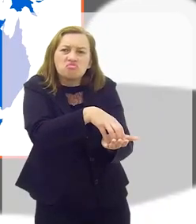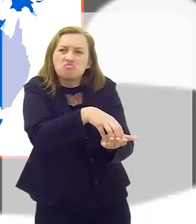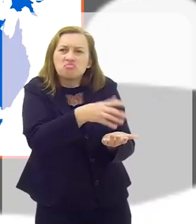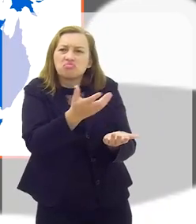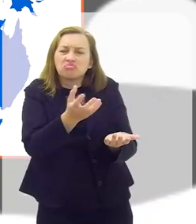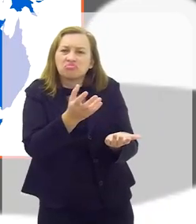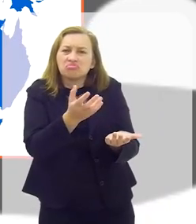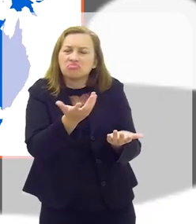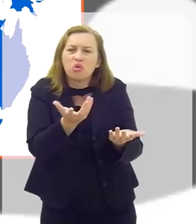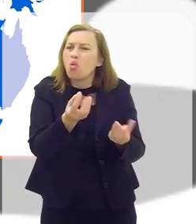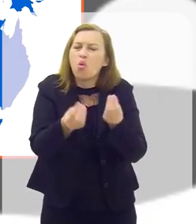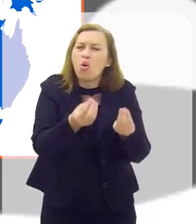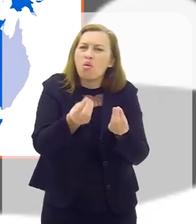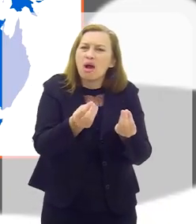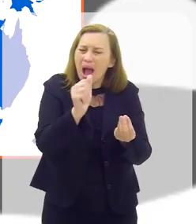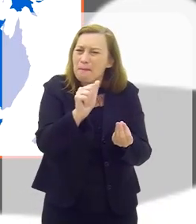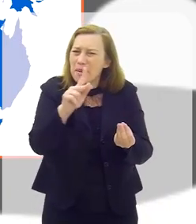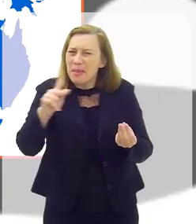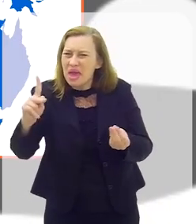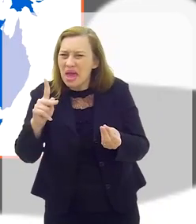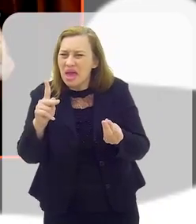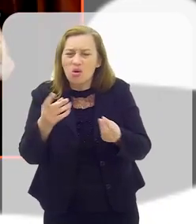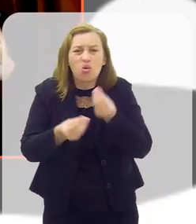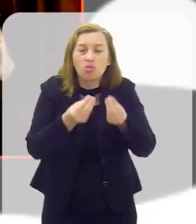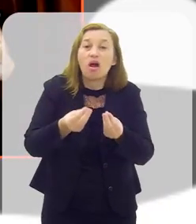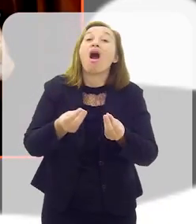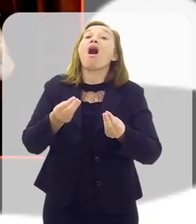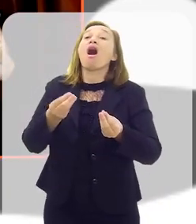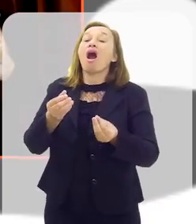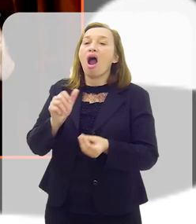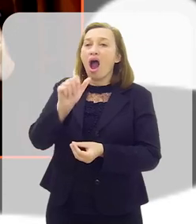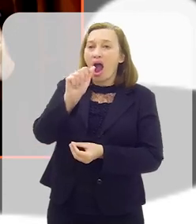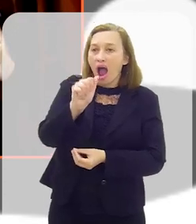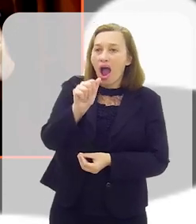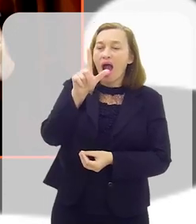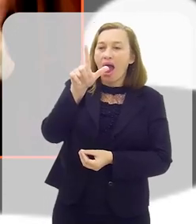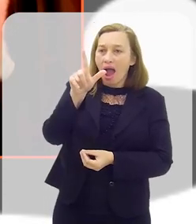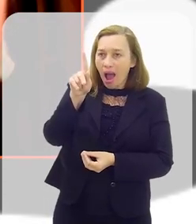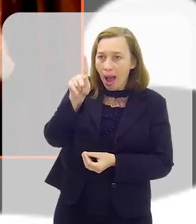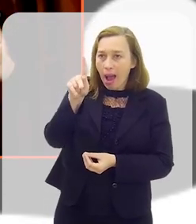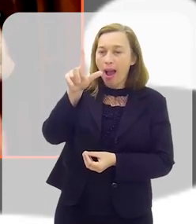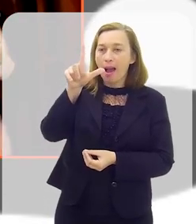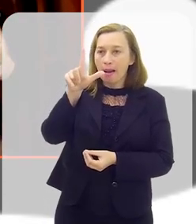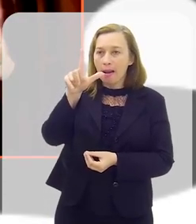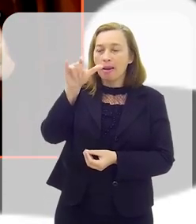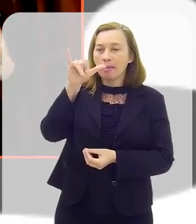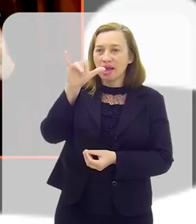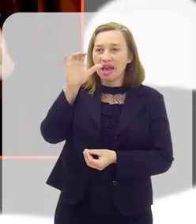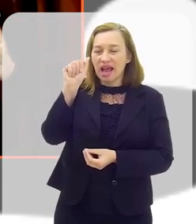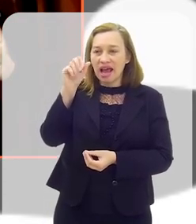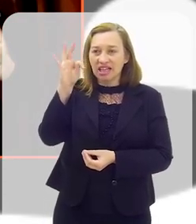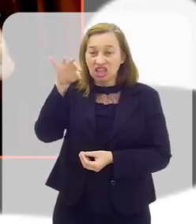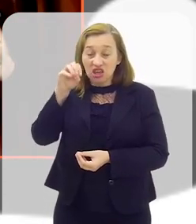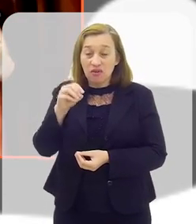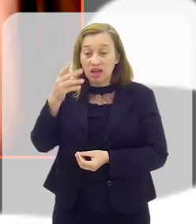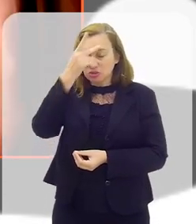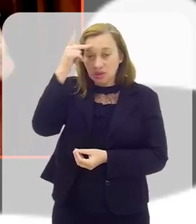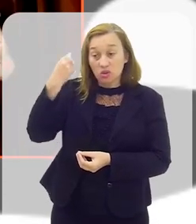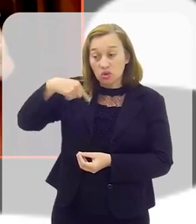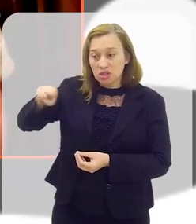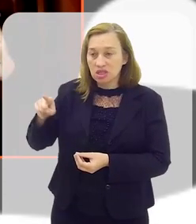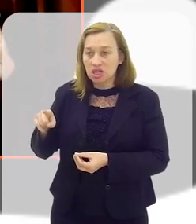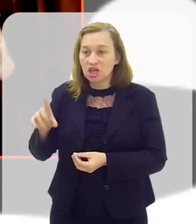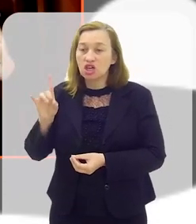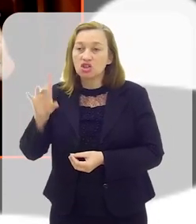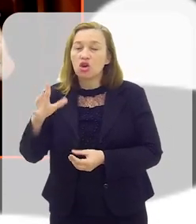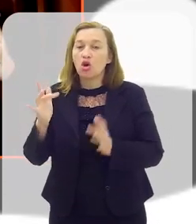aplicativo? É um lugar onde... aplicativo, sim. Ah, sim, sim. Era um aplicativo, Cláudia, em que as pessoas iam para lá e o único contrato